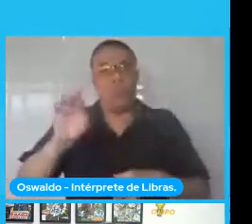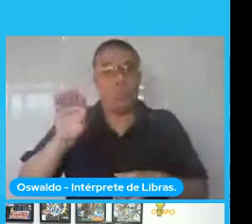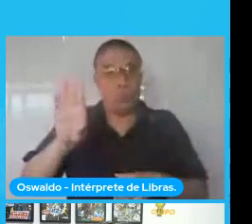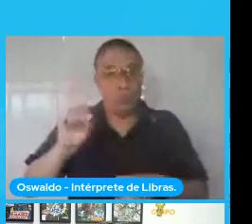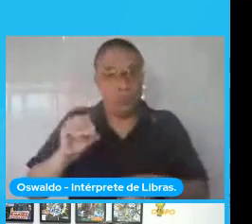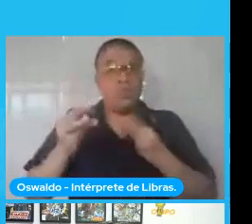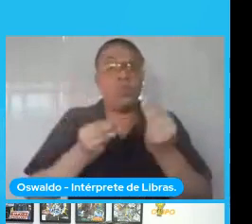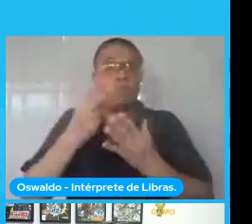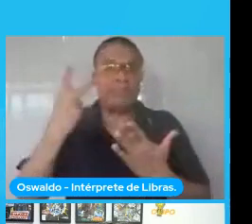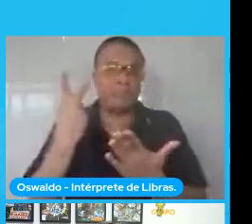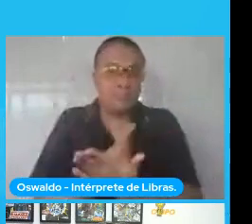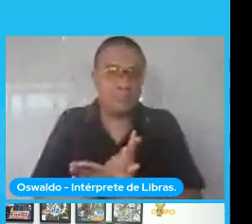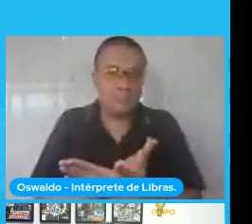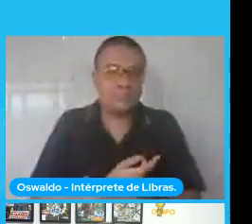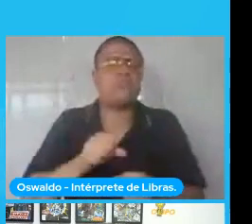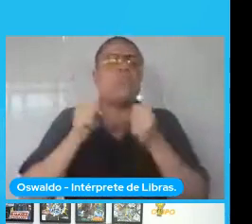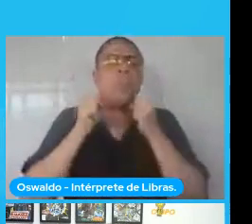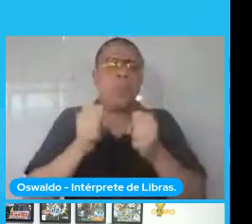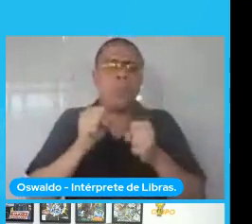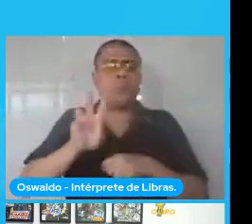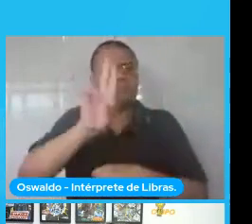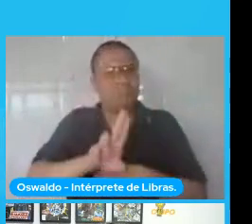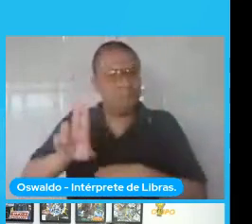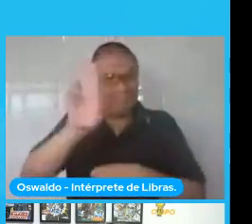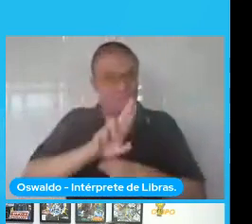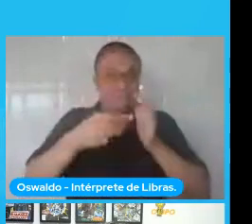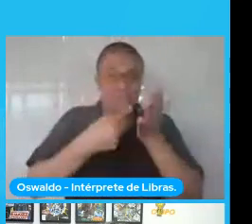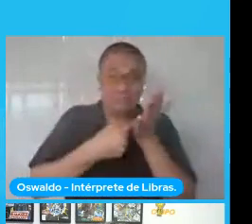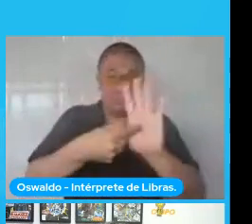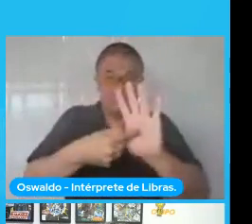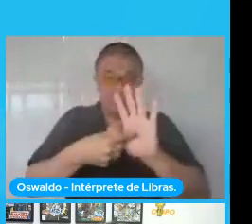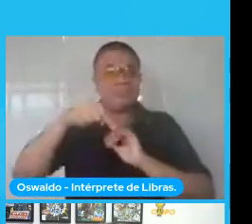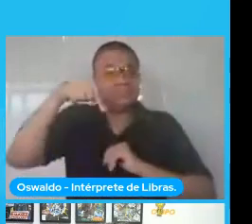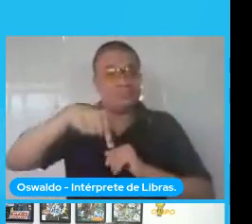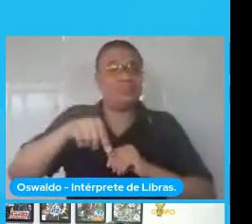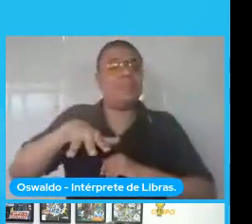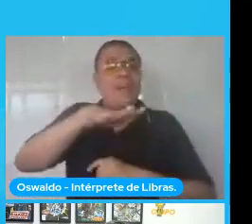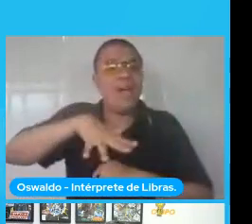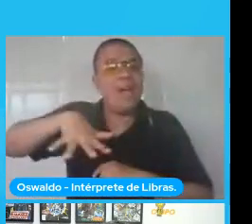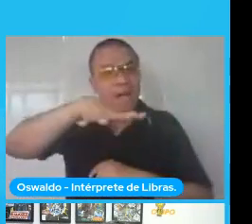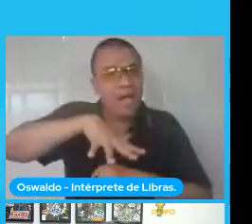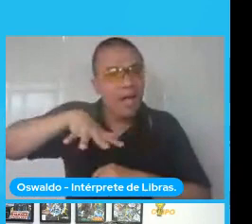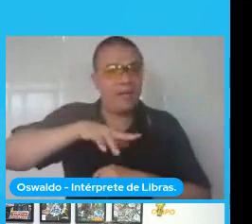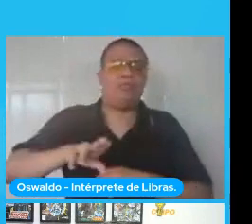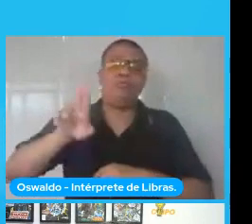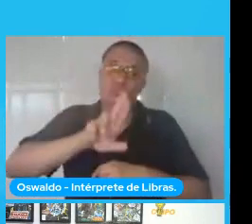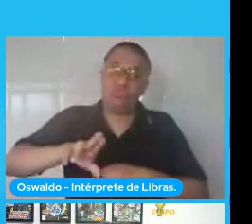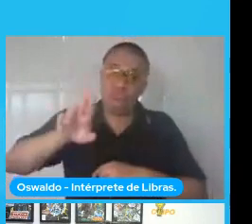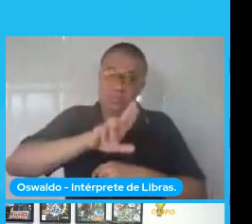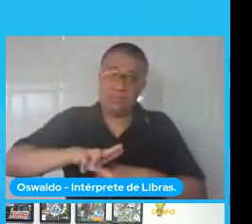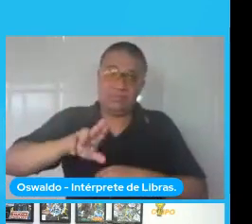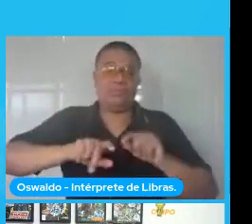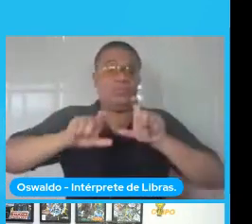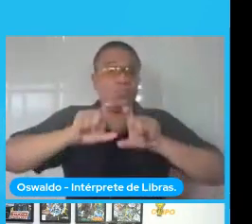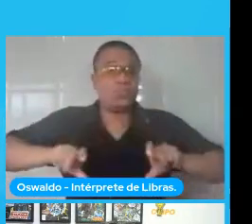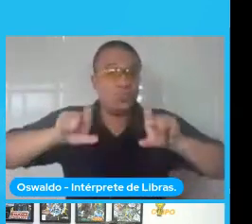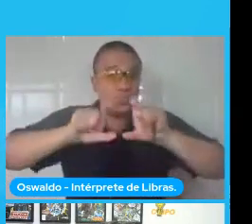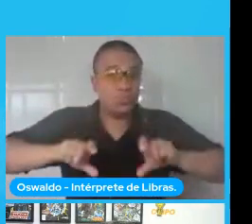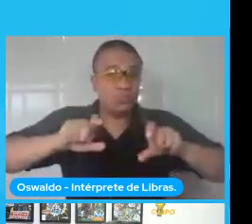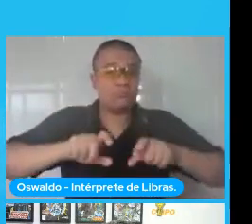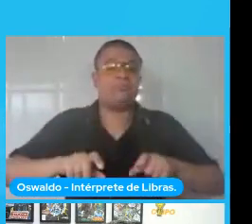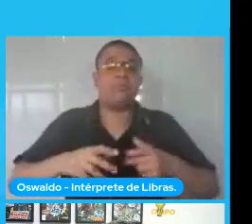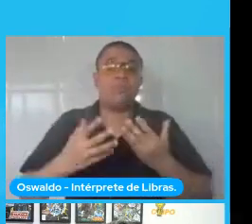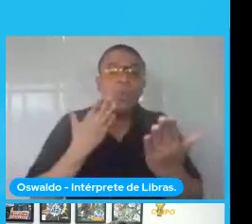que podem ser utilizados para escrever essa área. Então, a utilização de máquinas, né, para simular a visão humana,